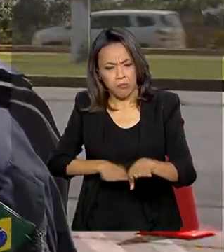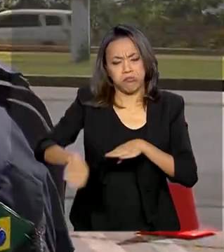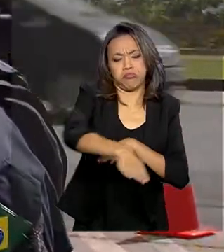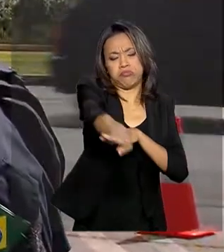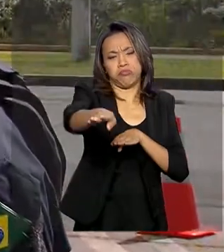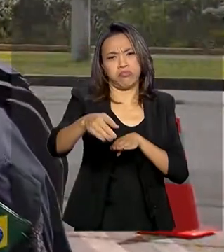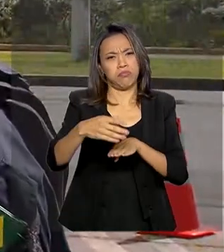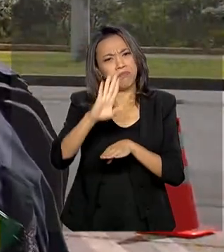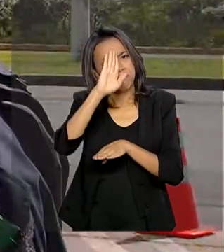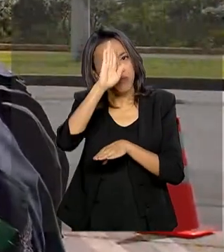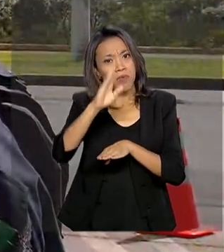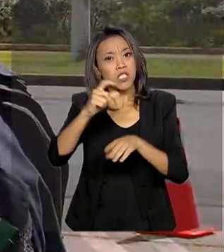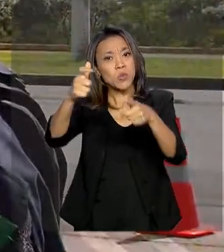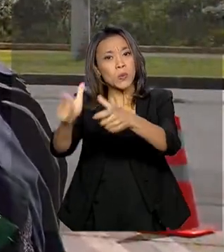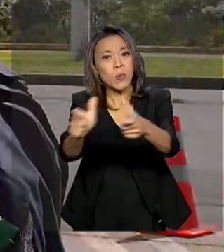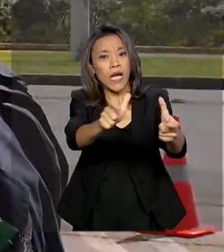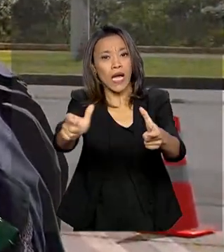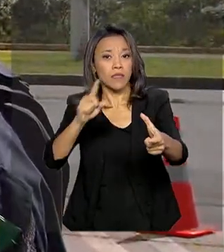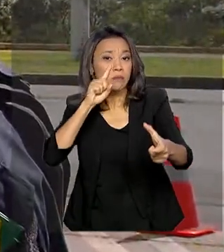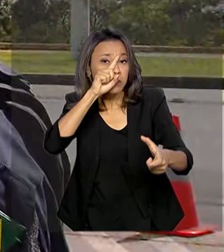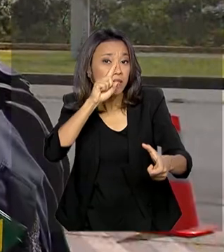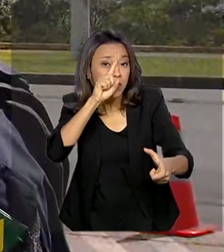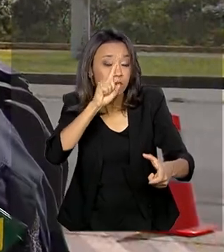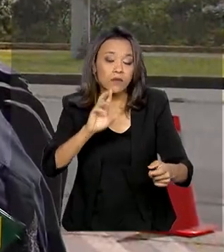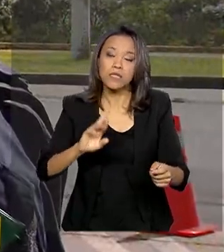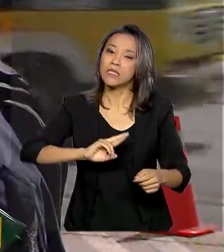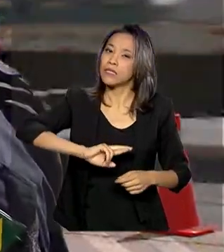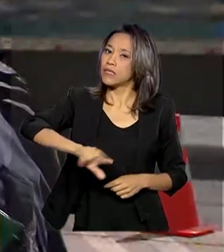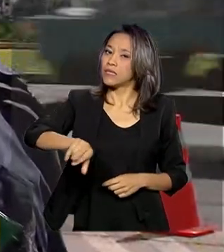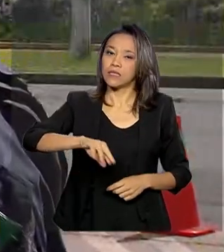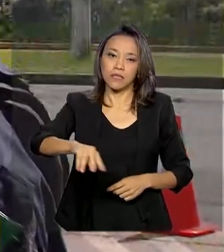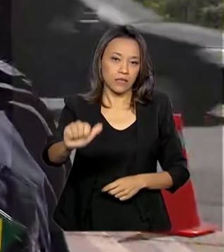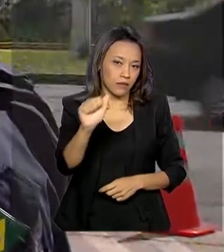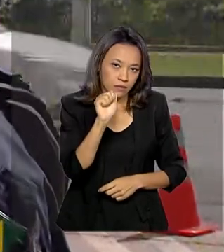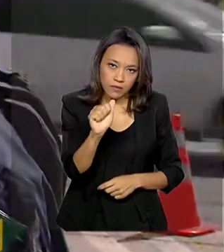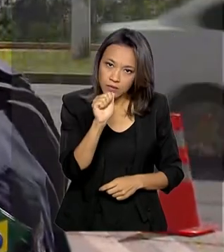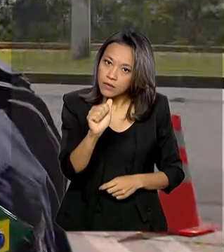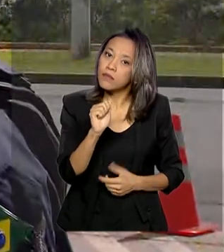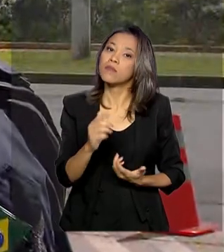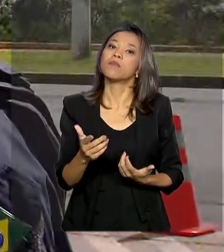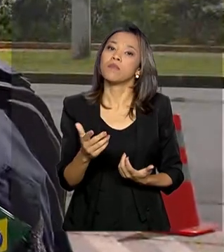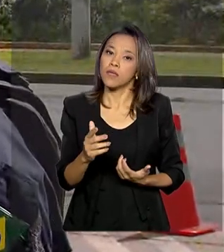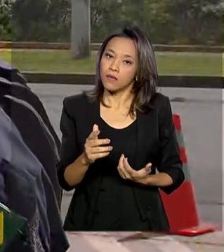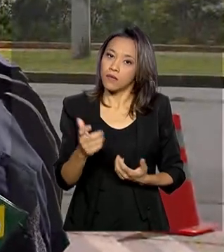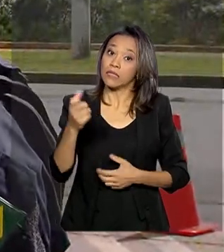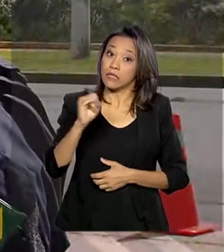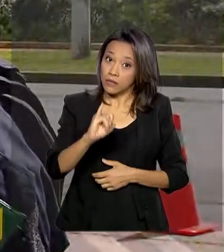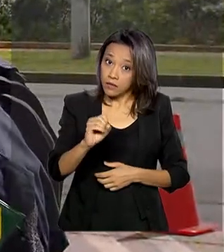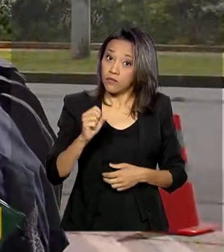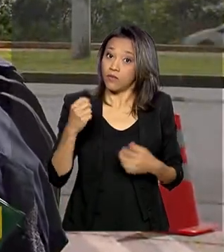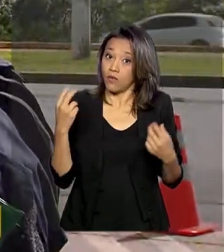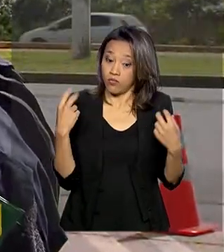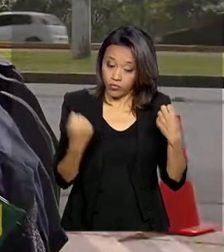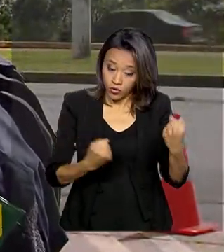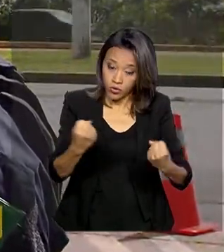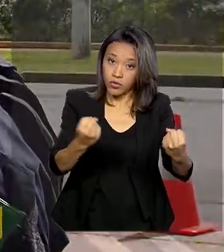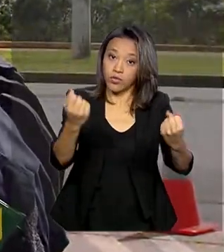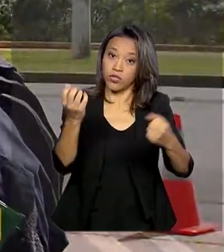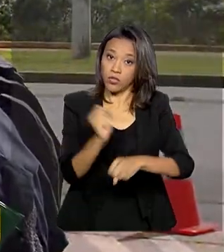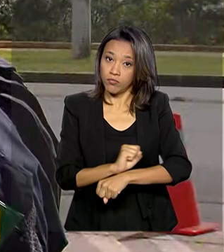principalmente nos pontos mais críticos. Não ingerir bebida alcoólica de forma alguma quando for dirigir. E também,